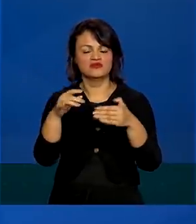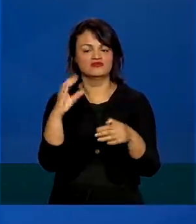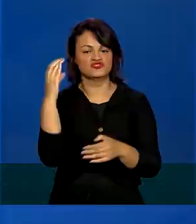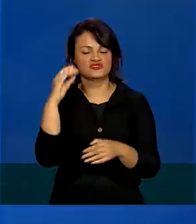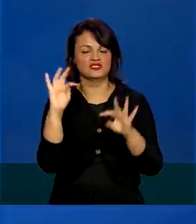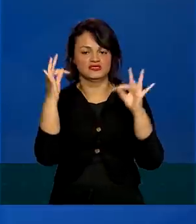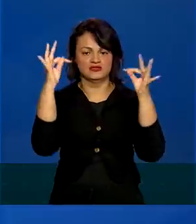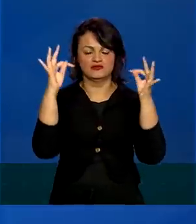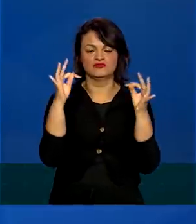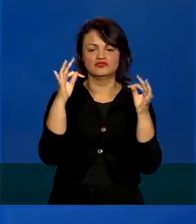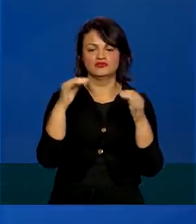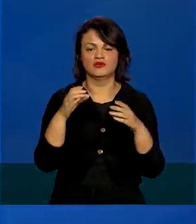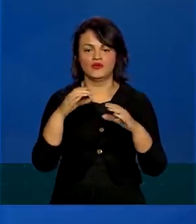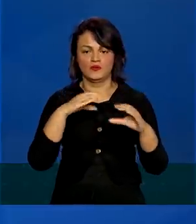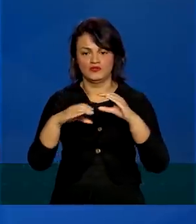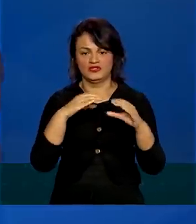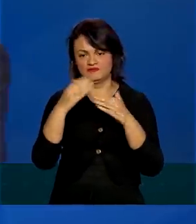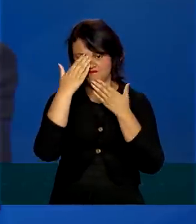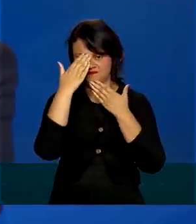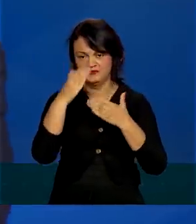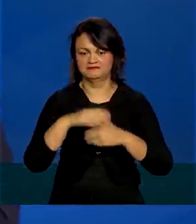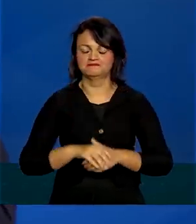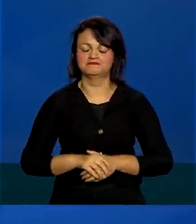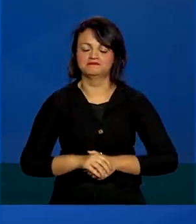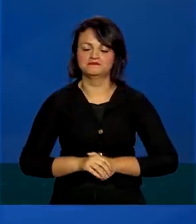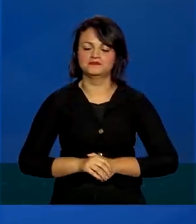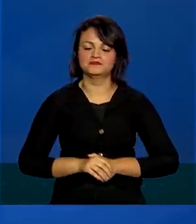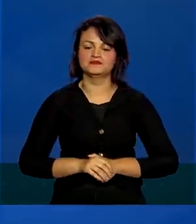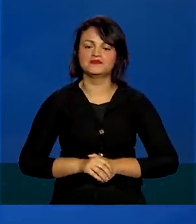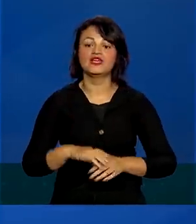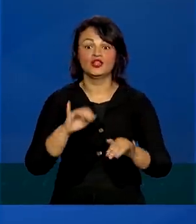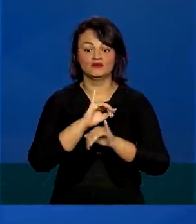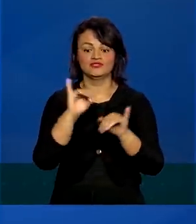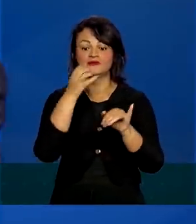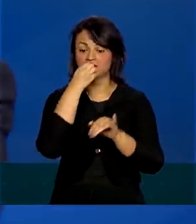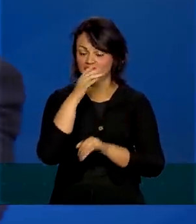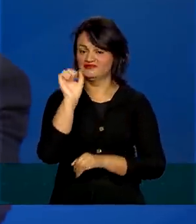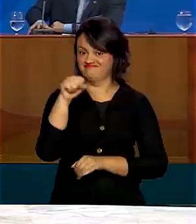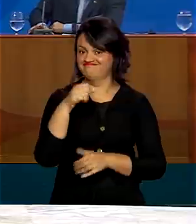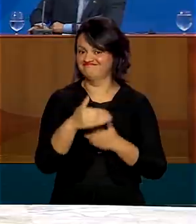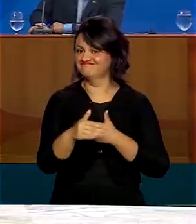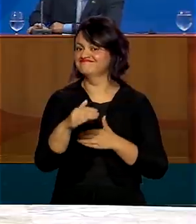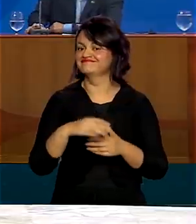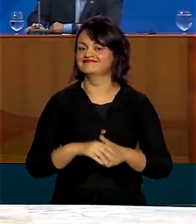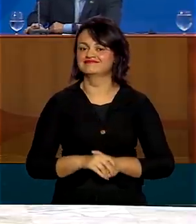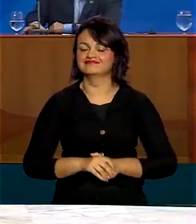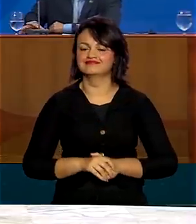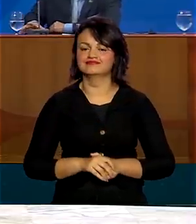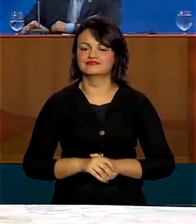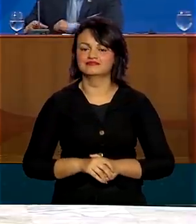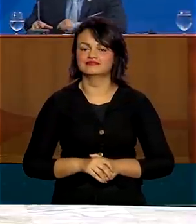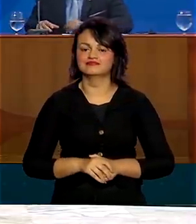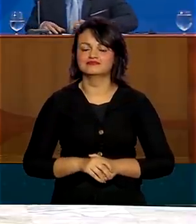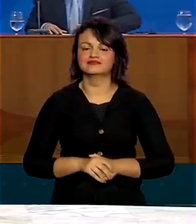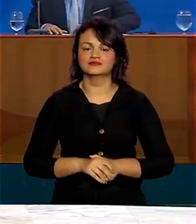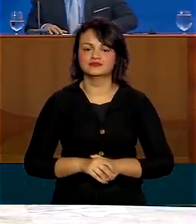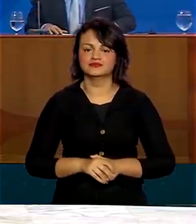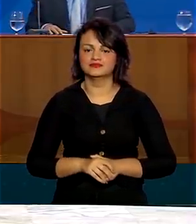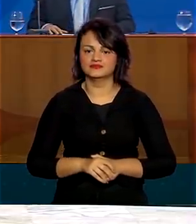Tecnologia, Inovações e Comunicações. Obrigado, ministro. Notícias boas, viu? Momento de sensação, não Comunicação.